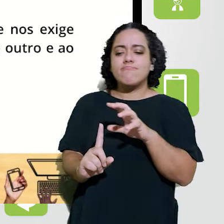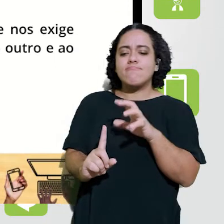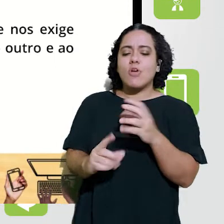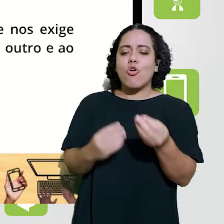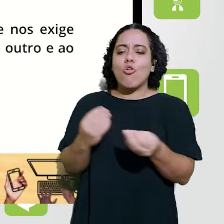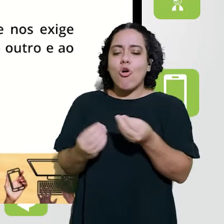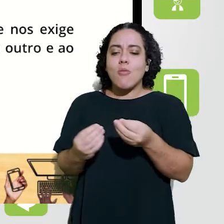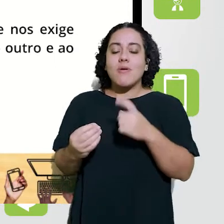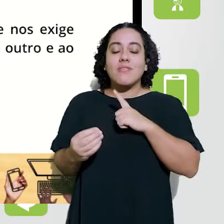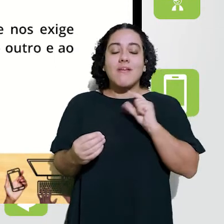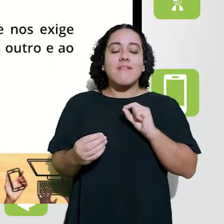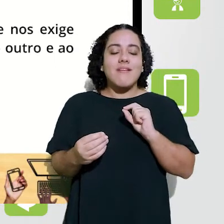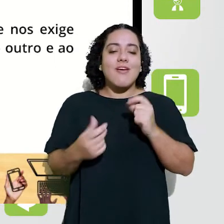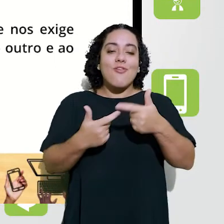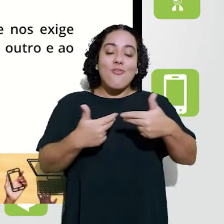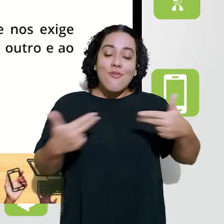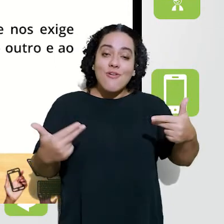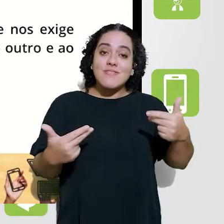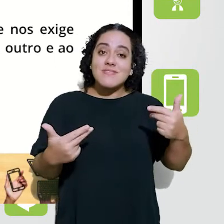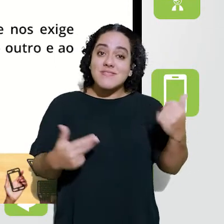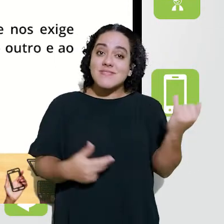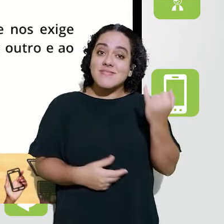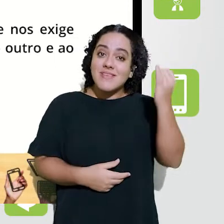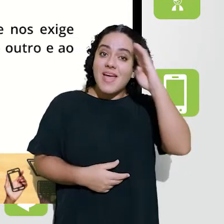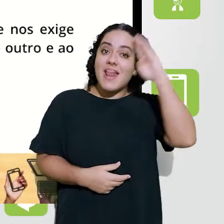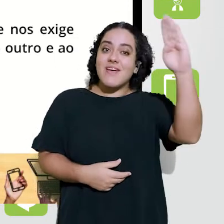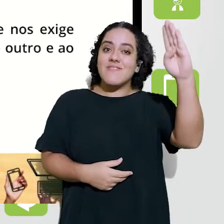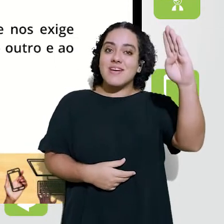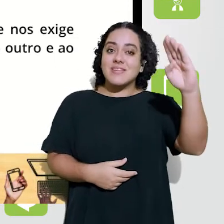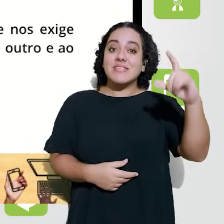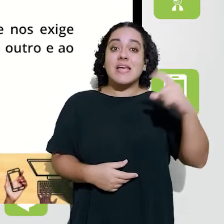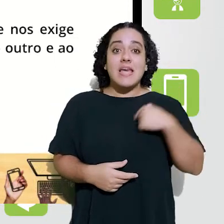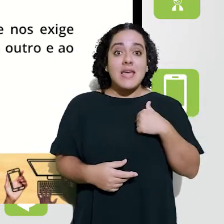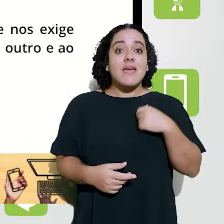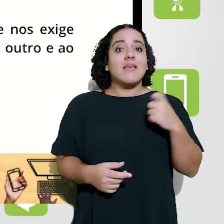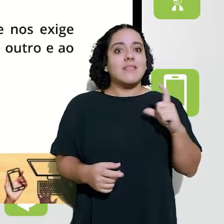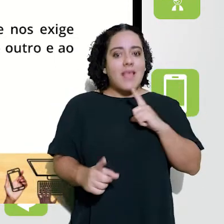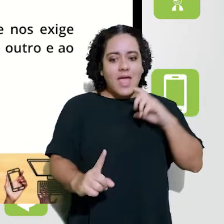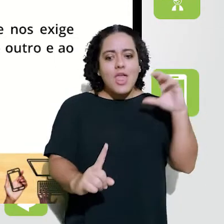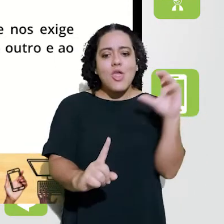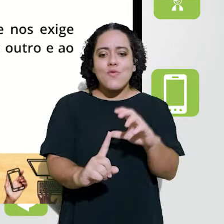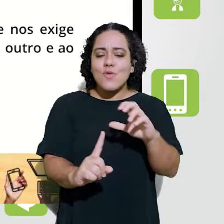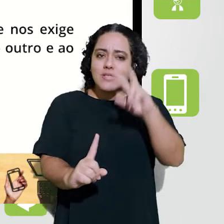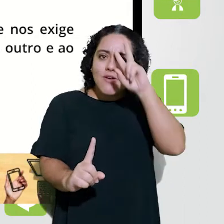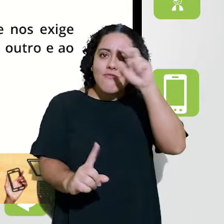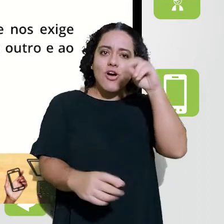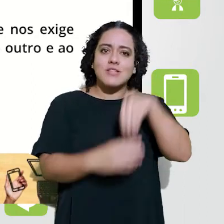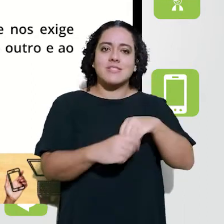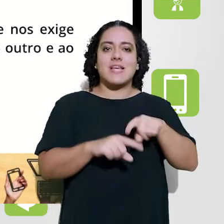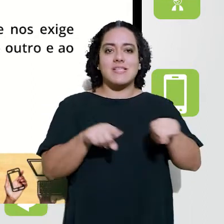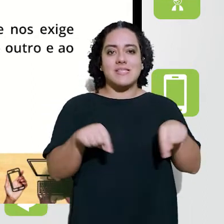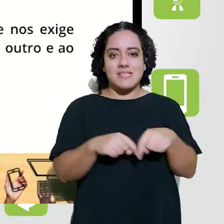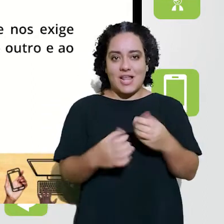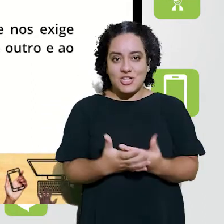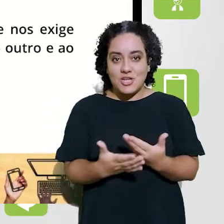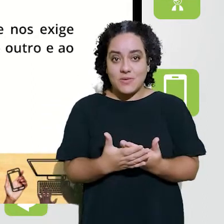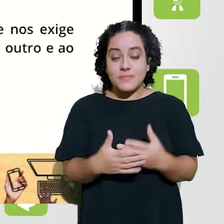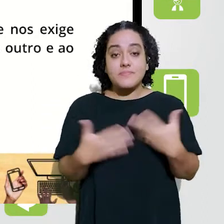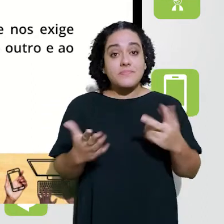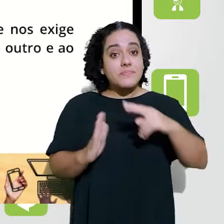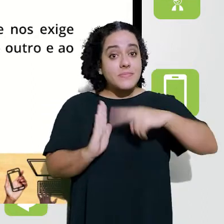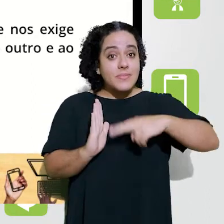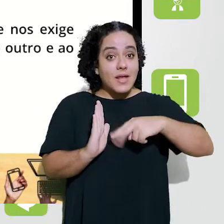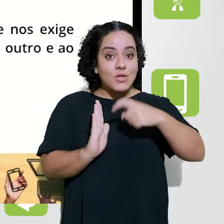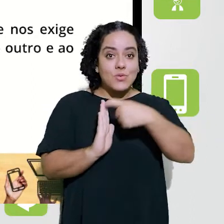todos os seus entornos, com todas as suas demandas, trazem questões muito relevantes e que impactam diretamente na